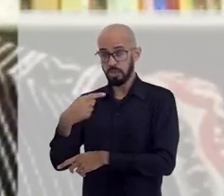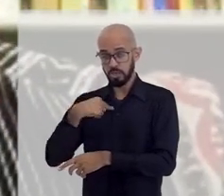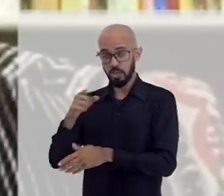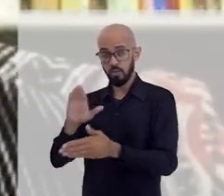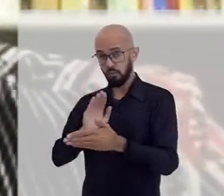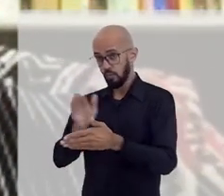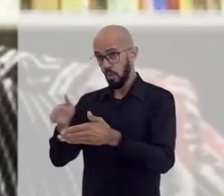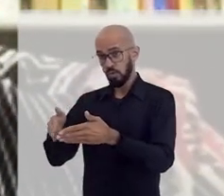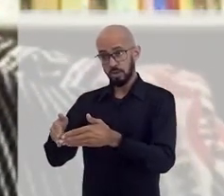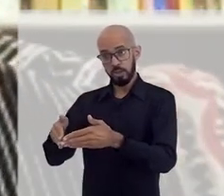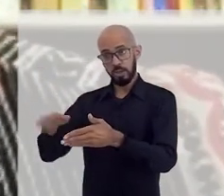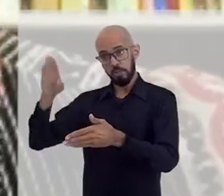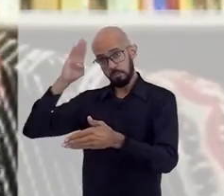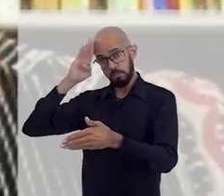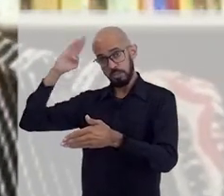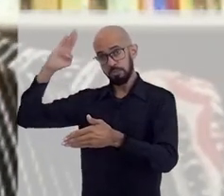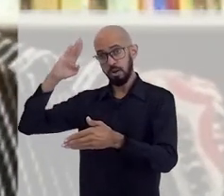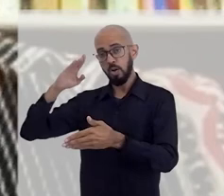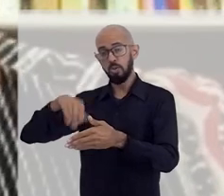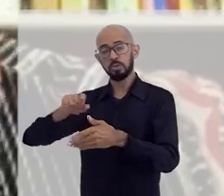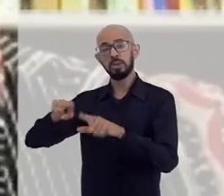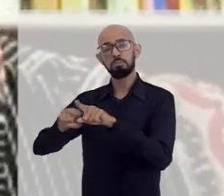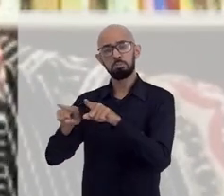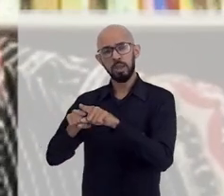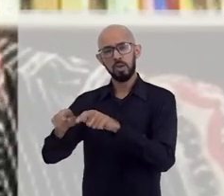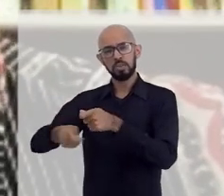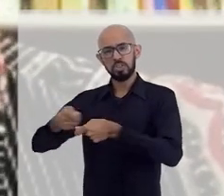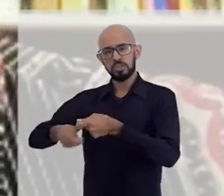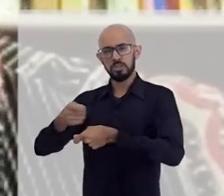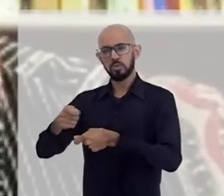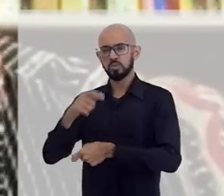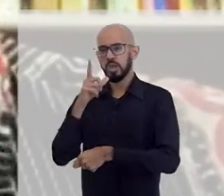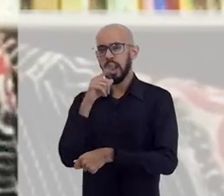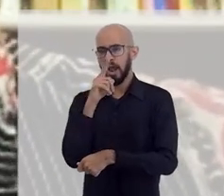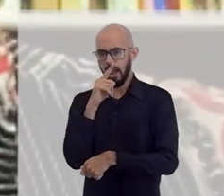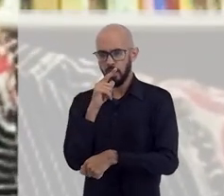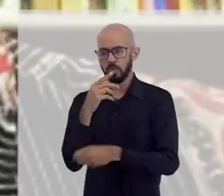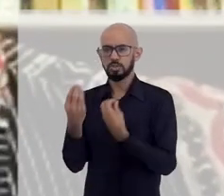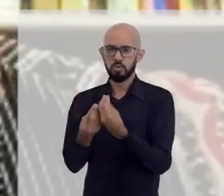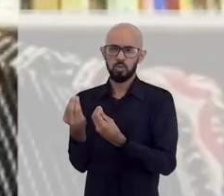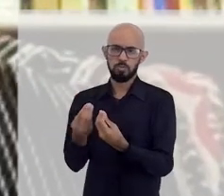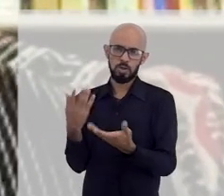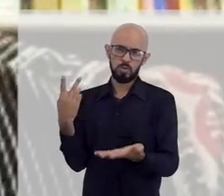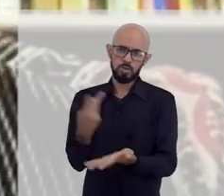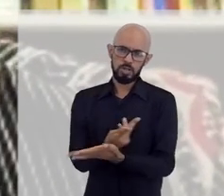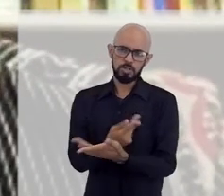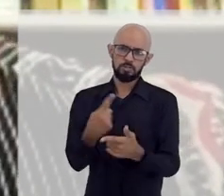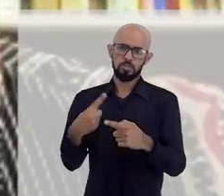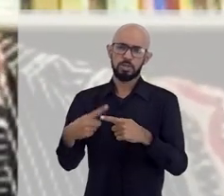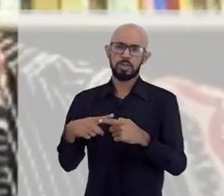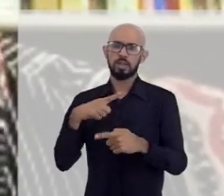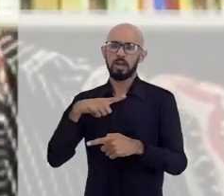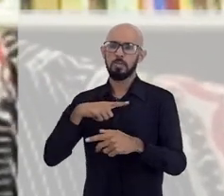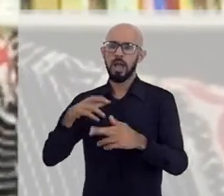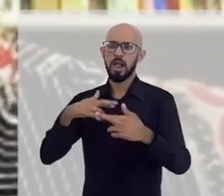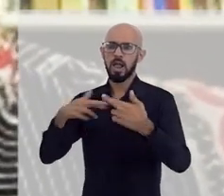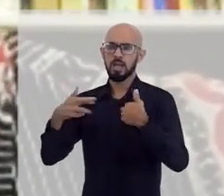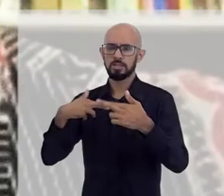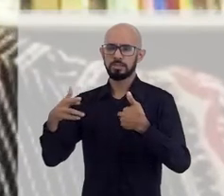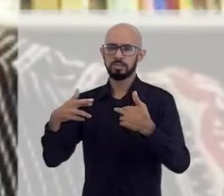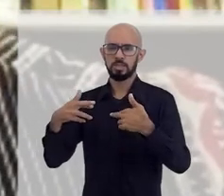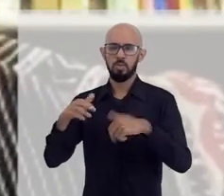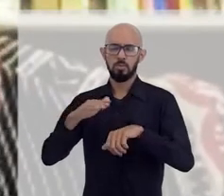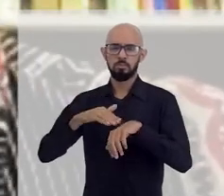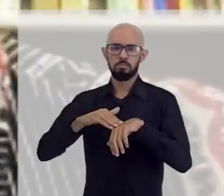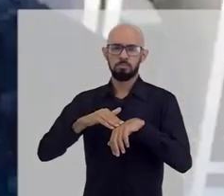vertente mais relacionada a recursos hídricos, a questão de gestão de águas, como que isso se dá, enfim. Porque tem uma relação muito mais próxima aí